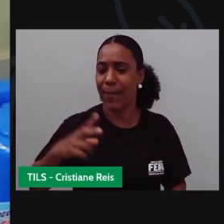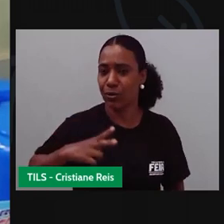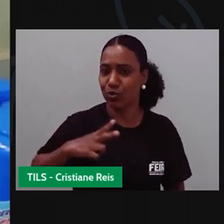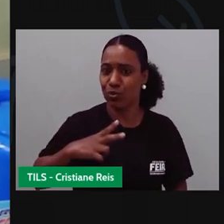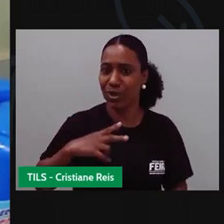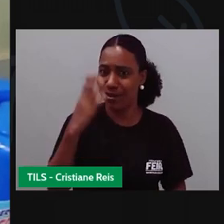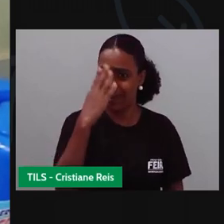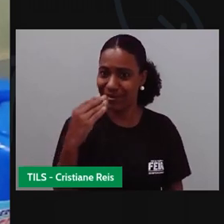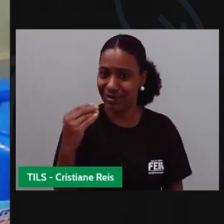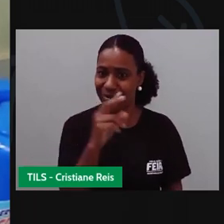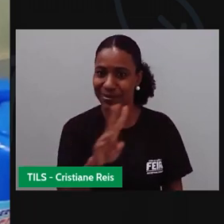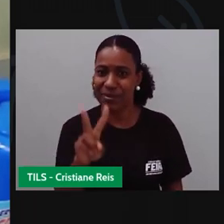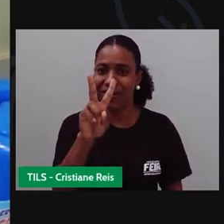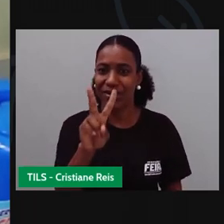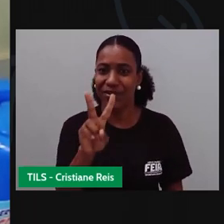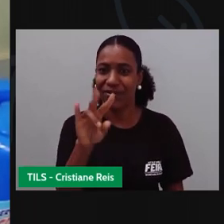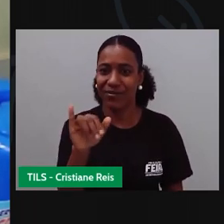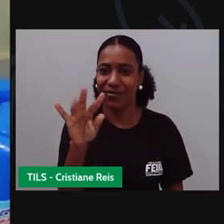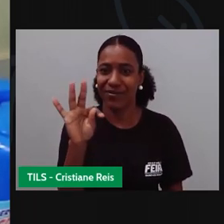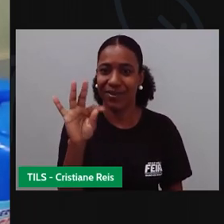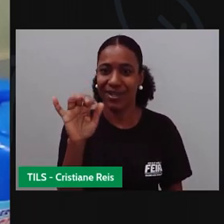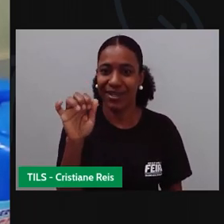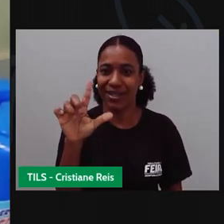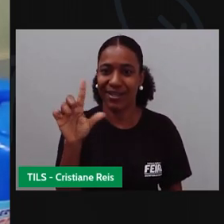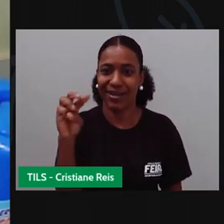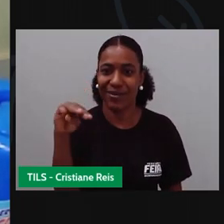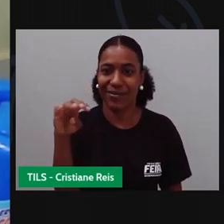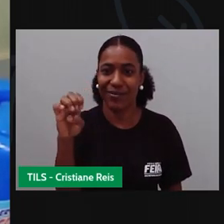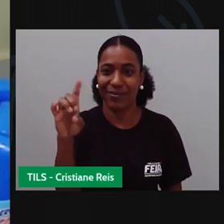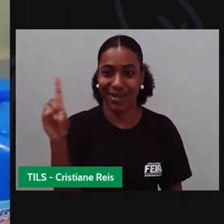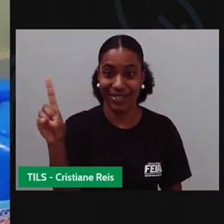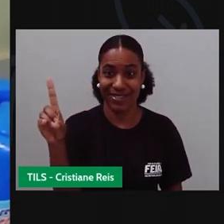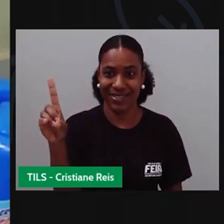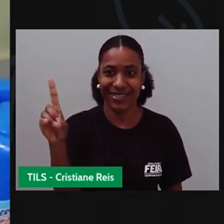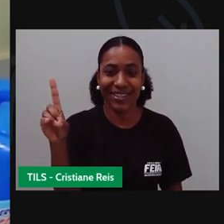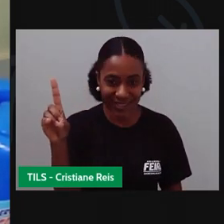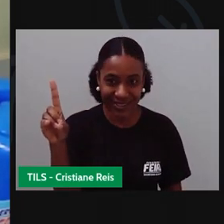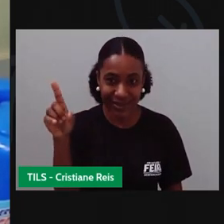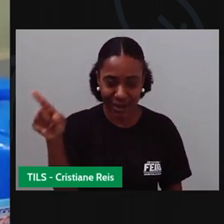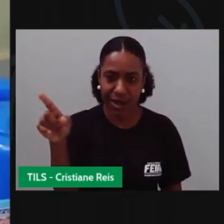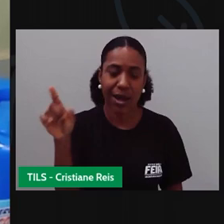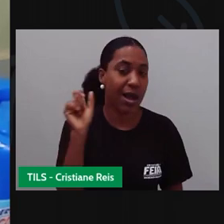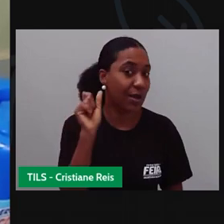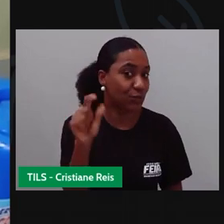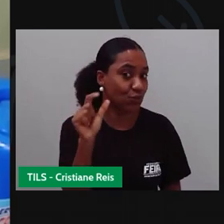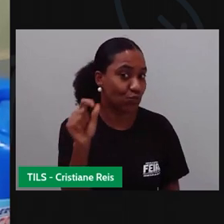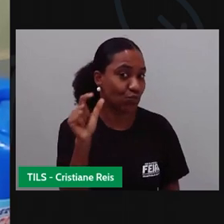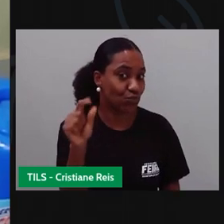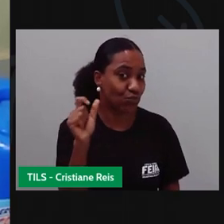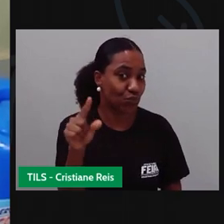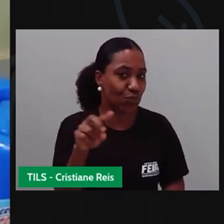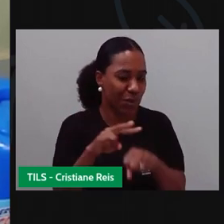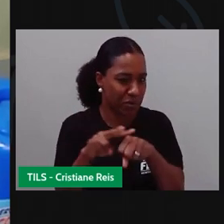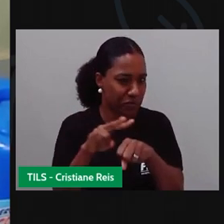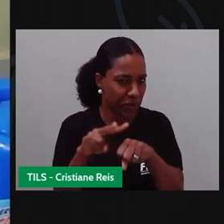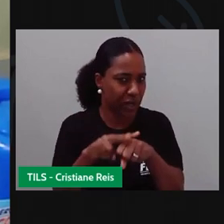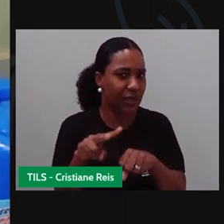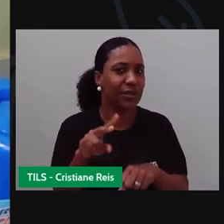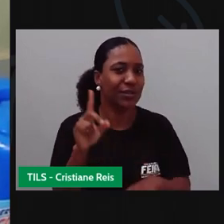azul, se eu não me engano, azul e verde. Mas aí gente não tá fazendo a ambulância da Vitalmed, né? Isso a gente tá fazendo a ambulância do quê? Do